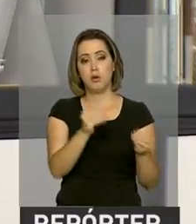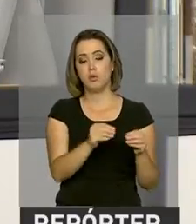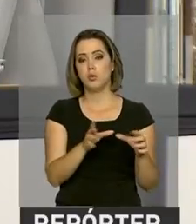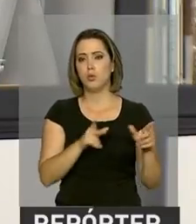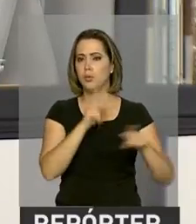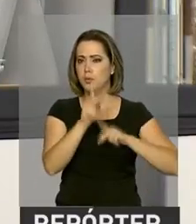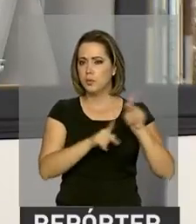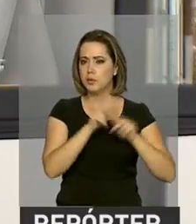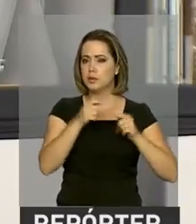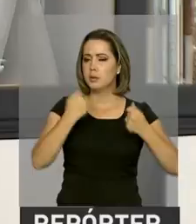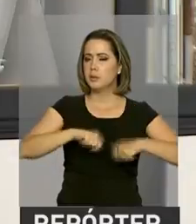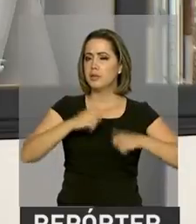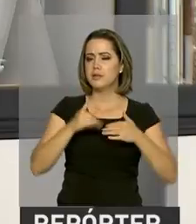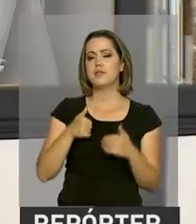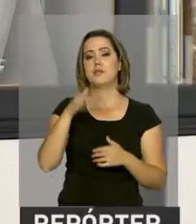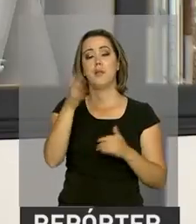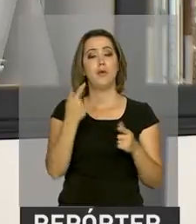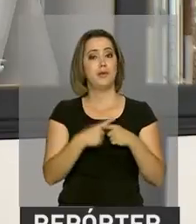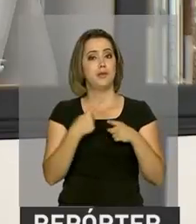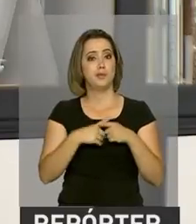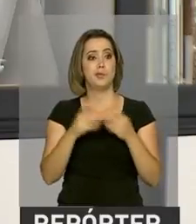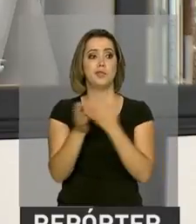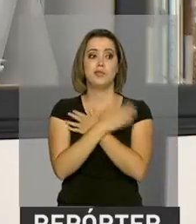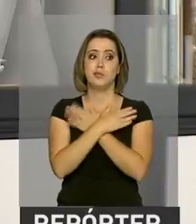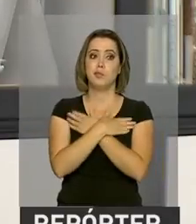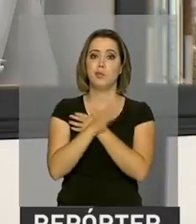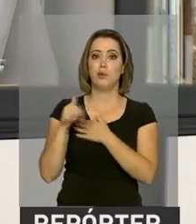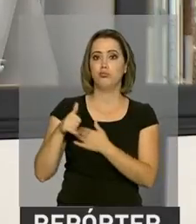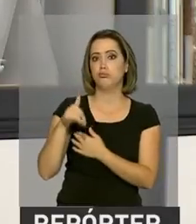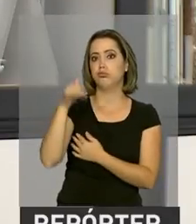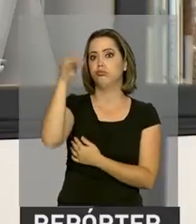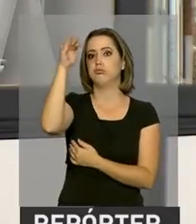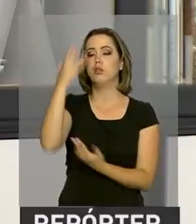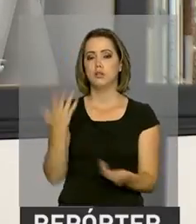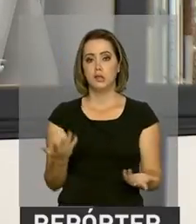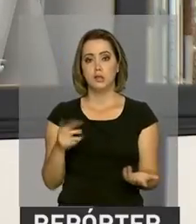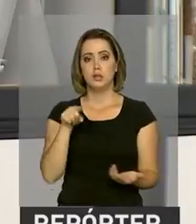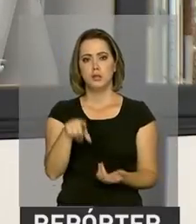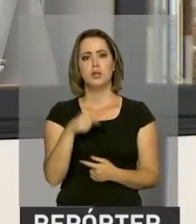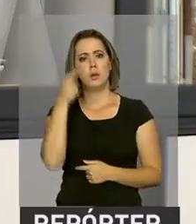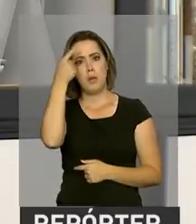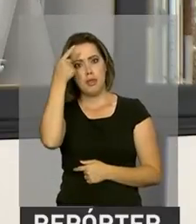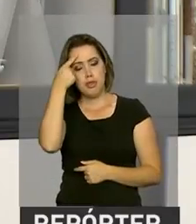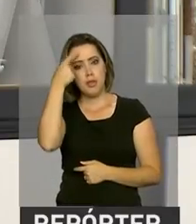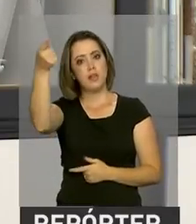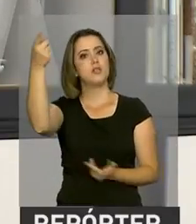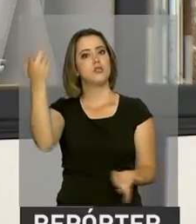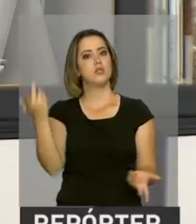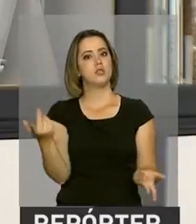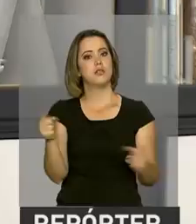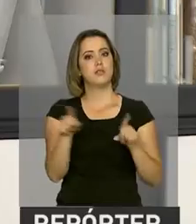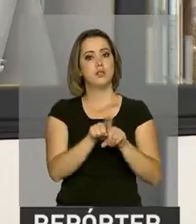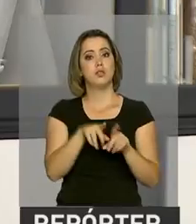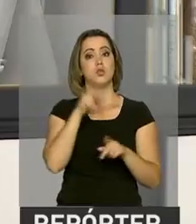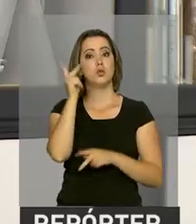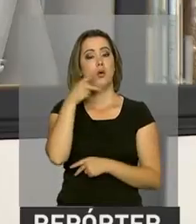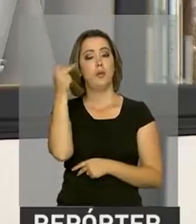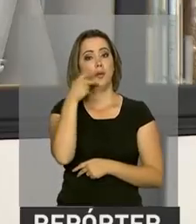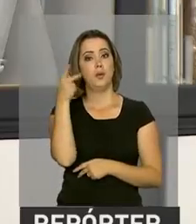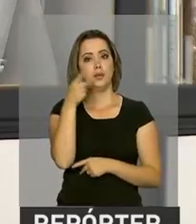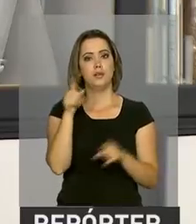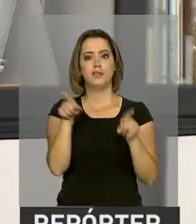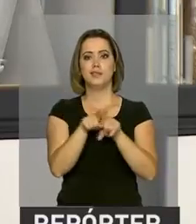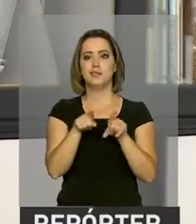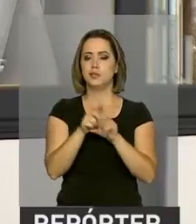que está mais necessitado, que está sofrendo mais com o desemprego na sua região. Então, ela é uma ferramenta de inteligência, de política pública, mas também de